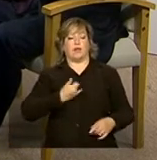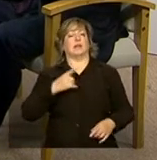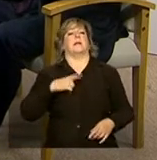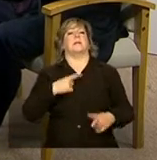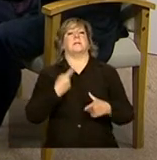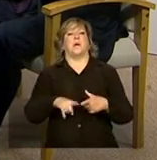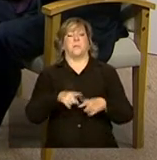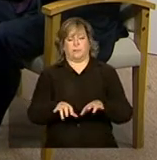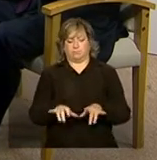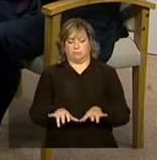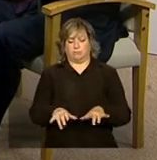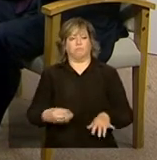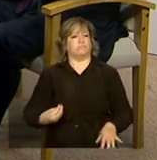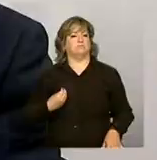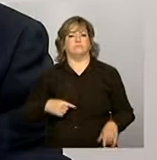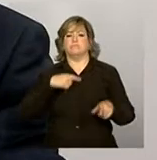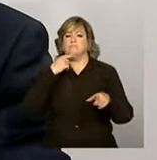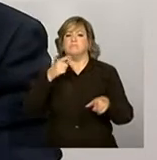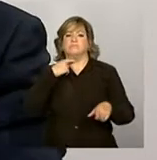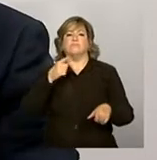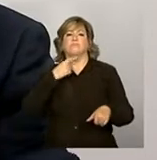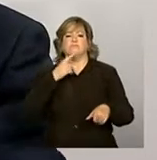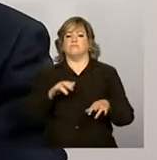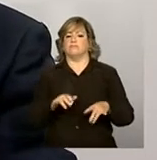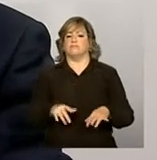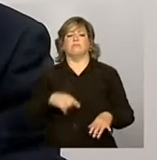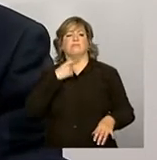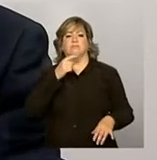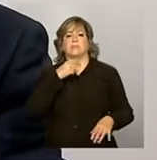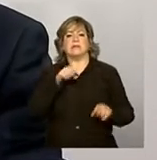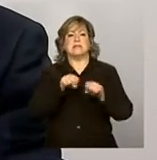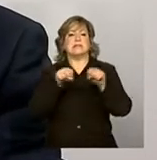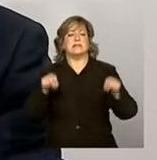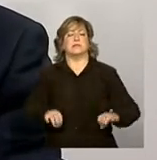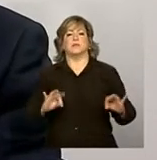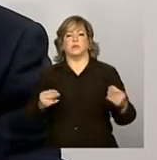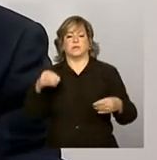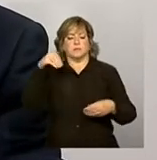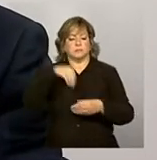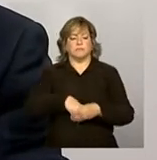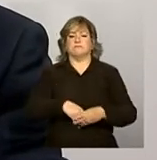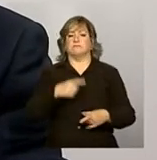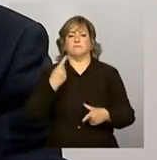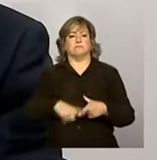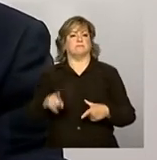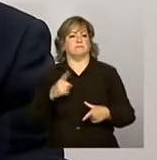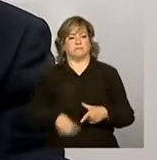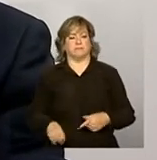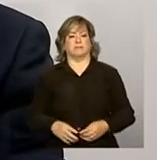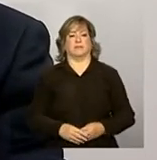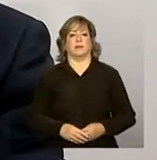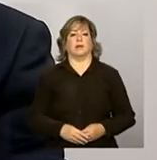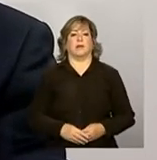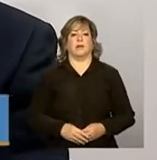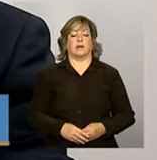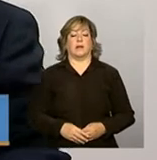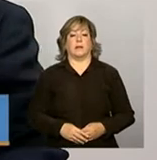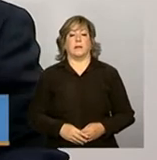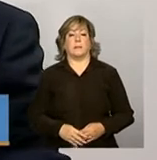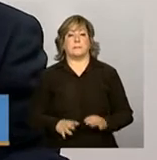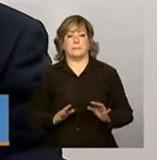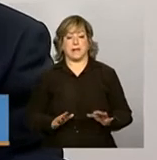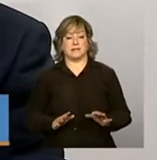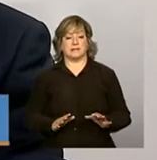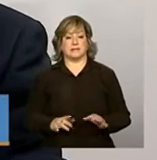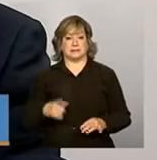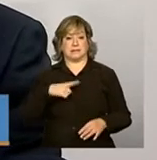que não funcionava, não conseguia gerir todos os sistemas que ele trabalhava. Mas, assim, entre